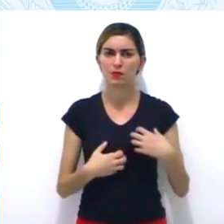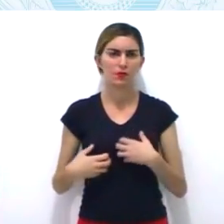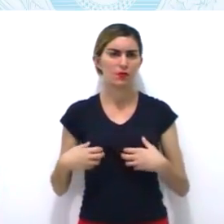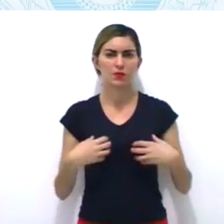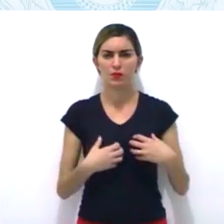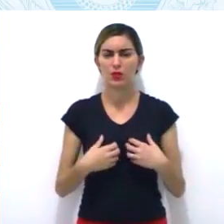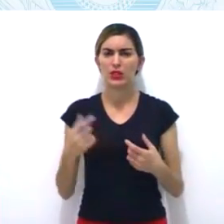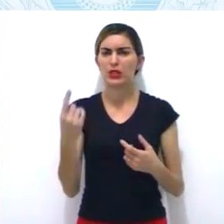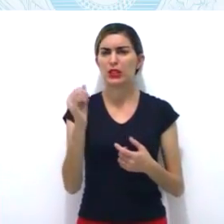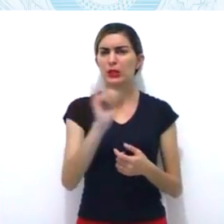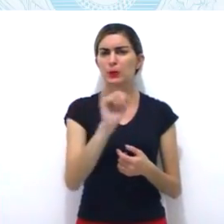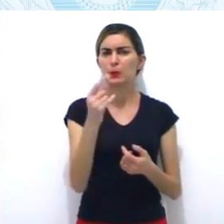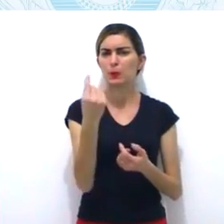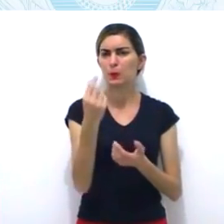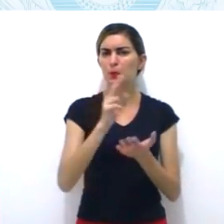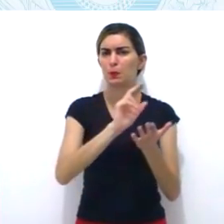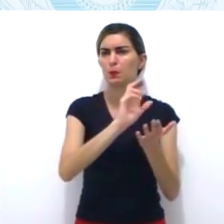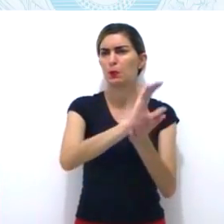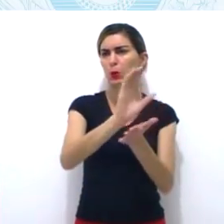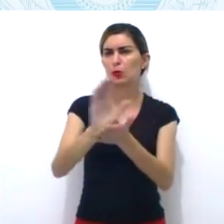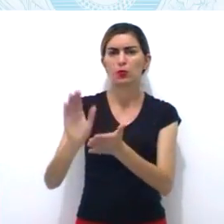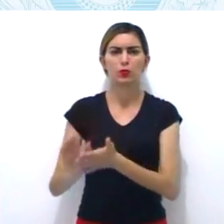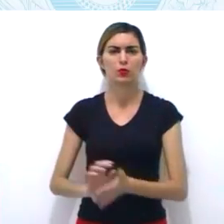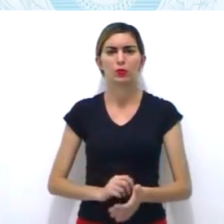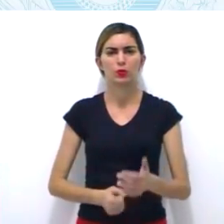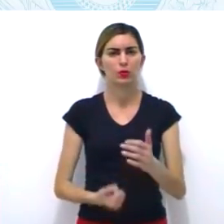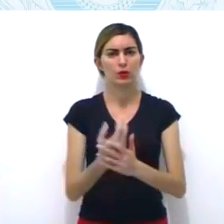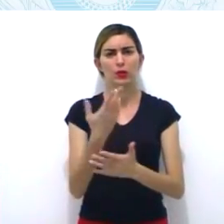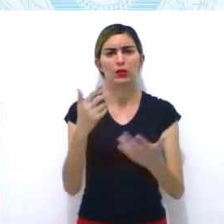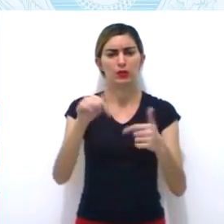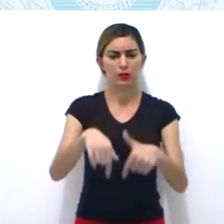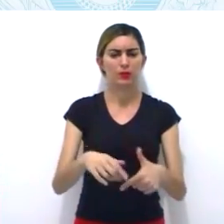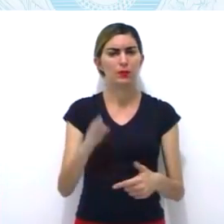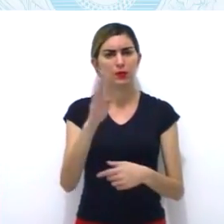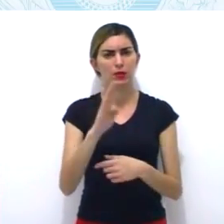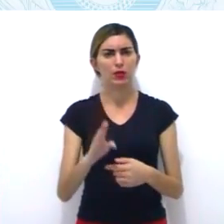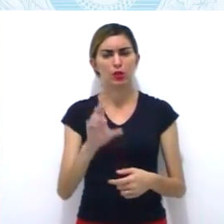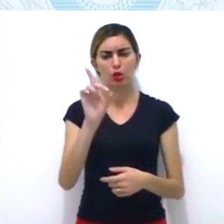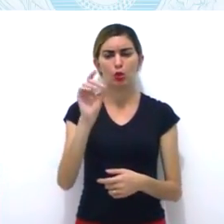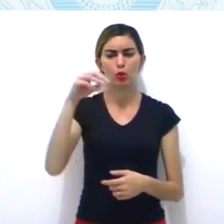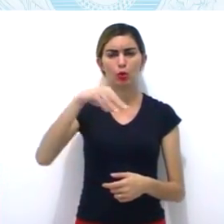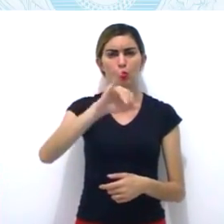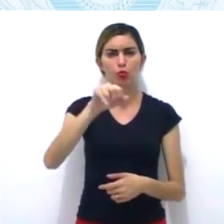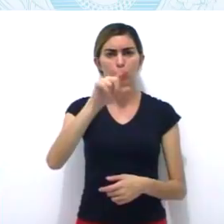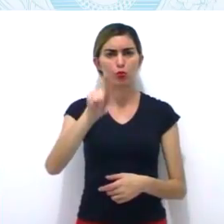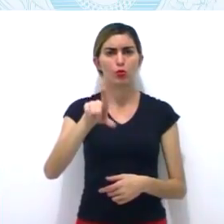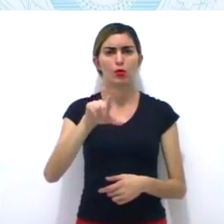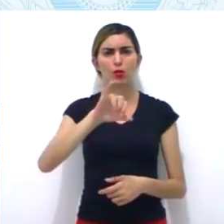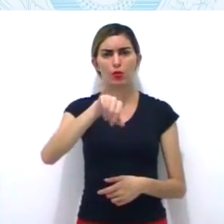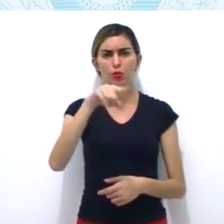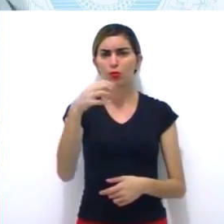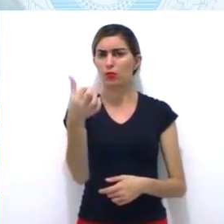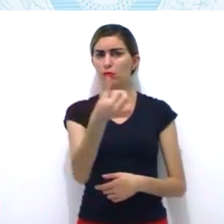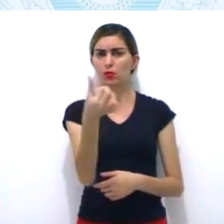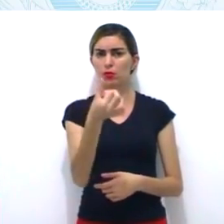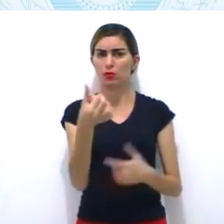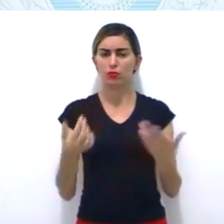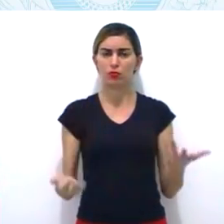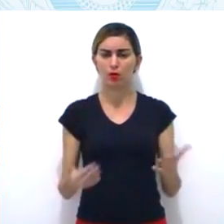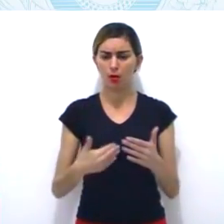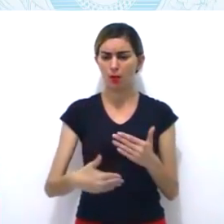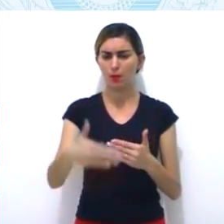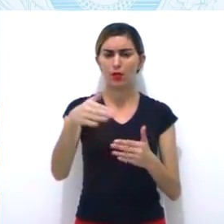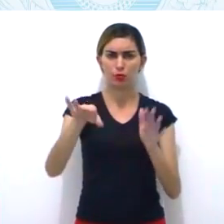que, a partir da chegada da Corte Portuguesa ao Brasil, então, vocês vão ter influência